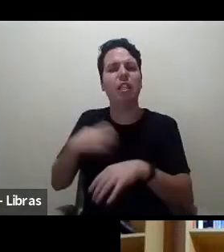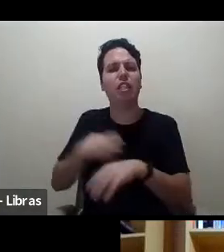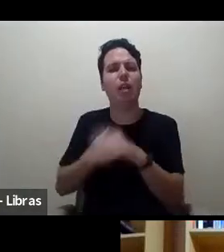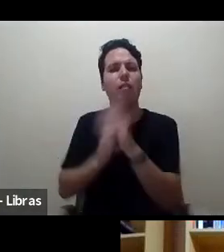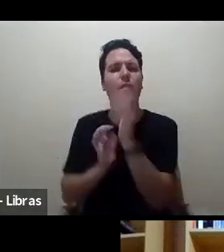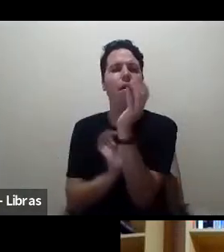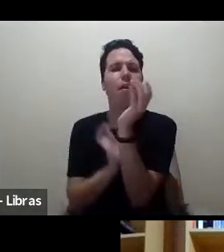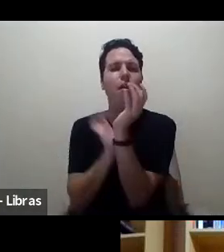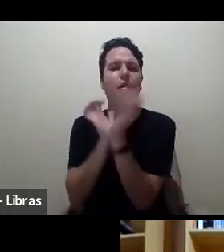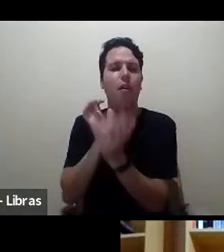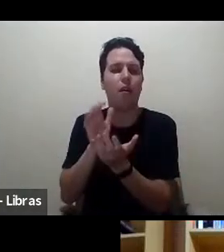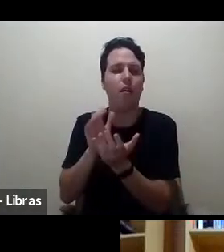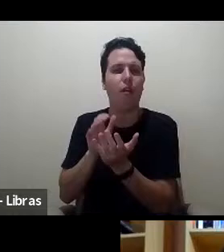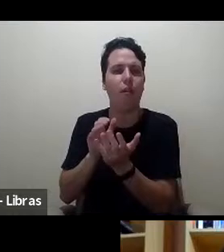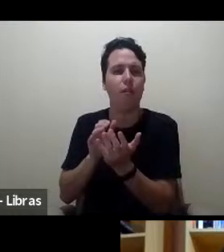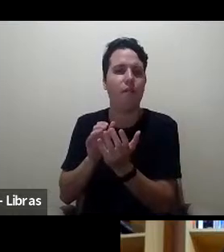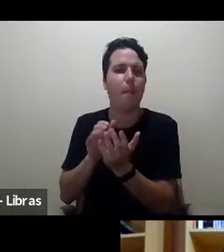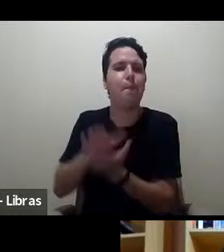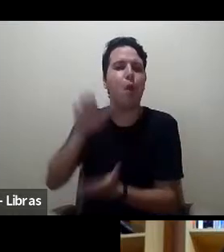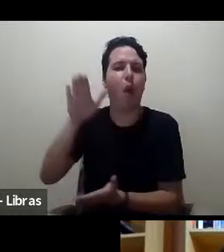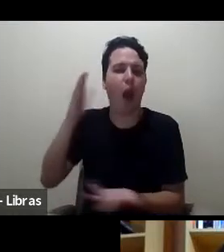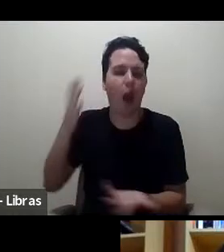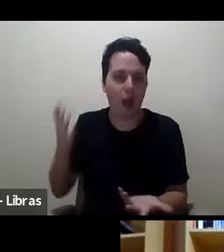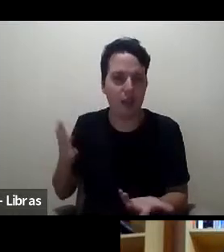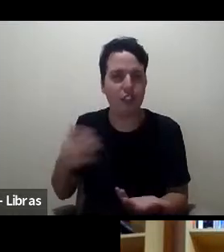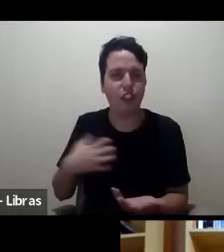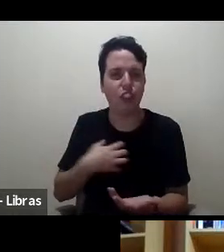Se é uma escrita burocrática,